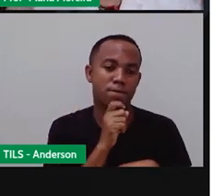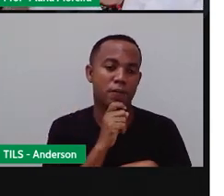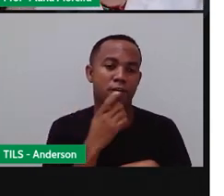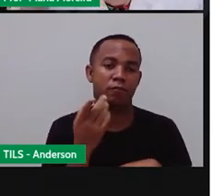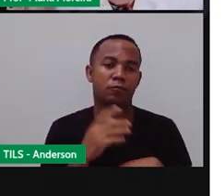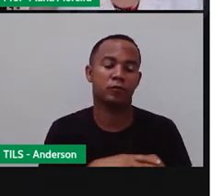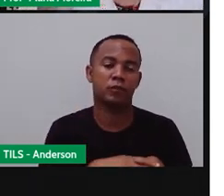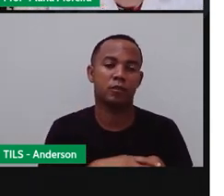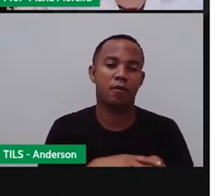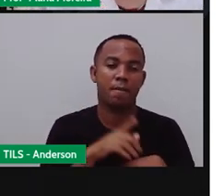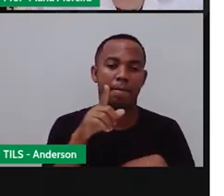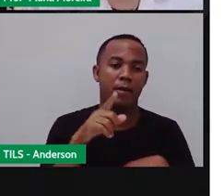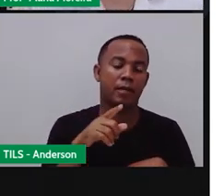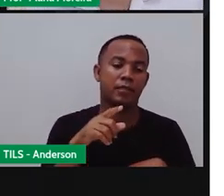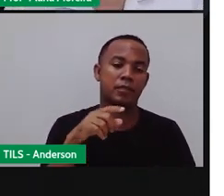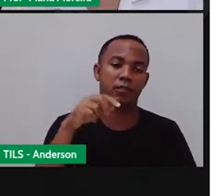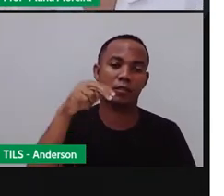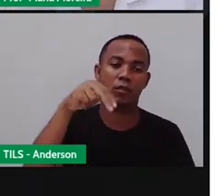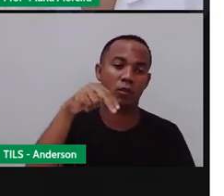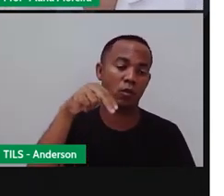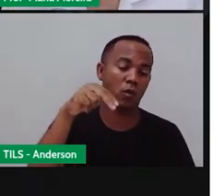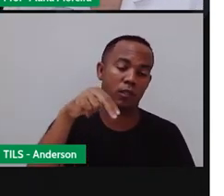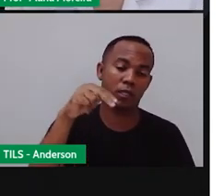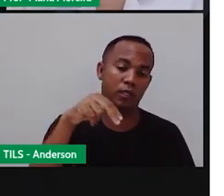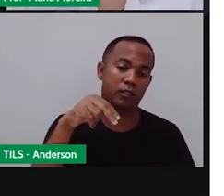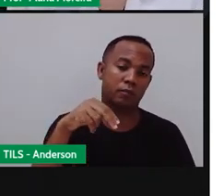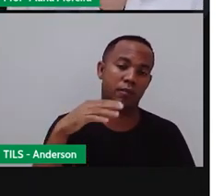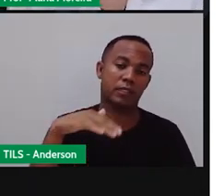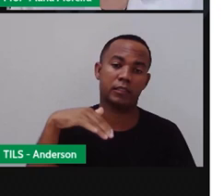recebe muito mais raios solares, tá?